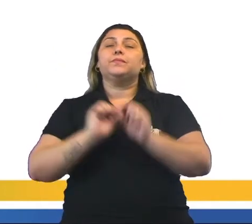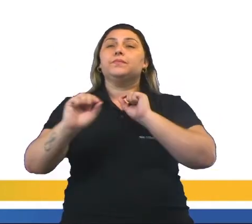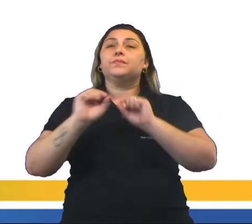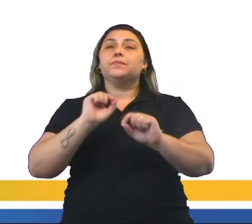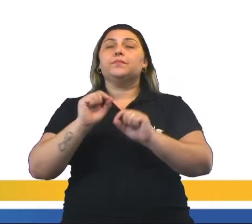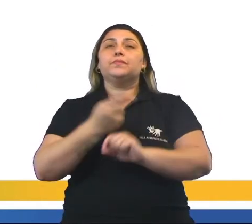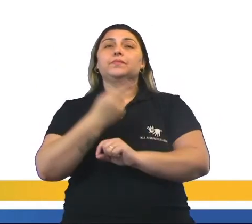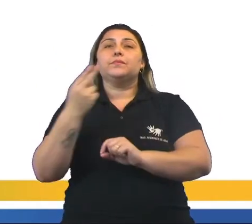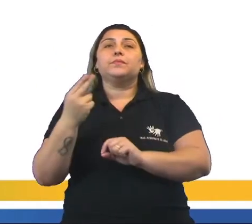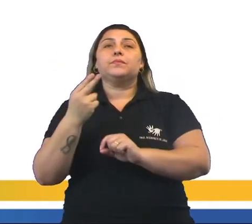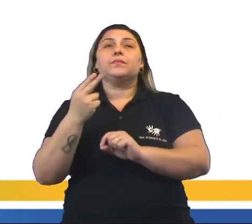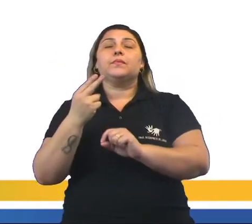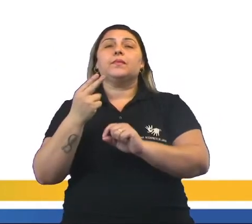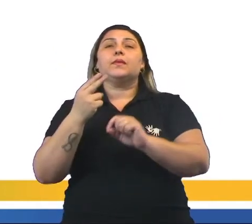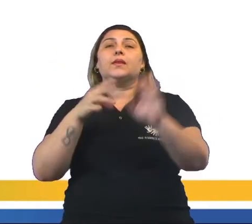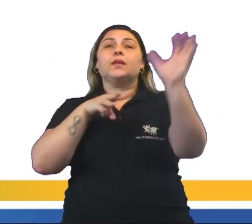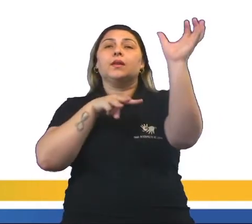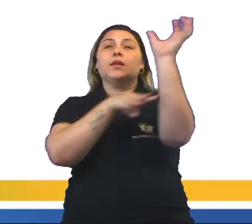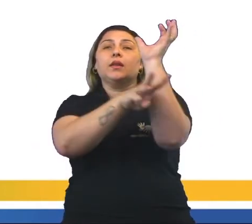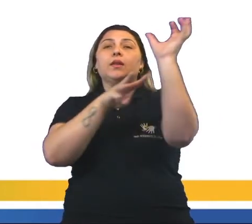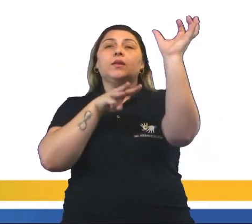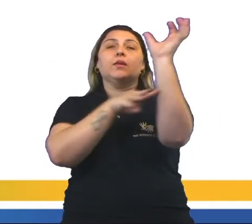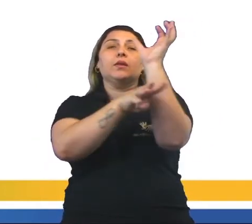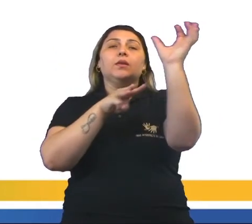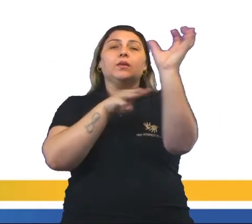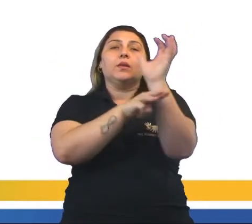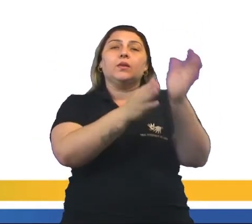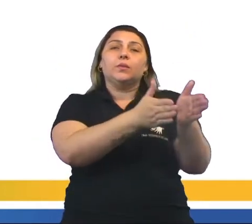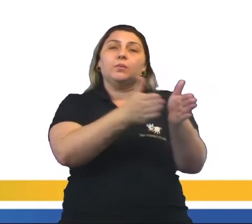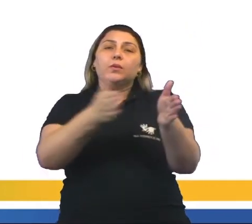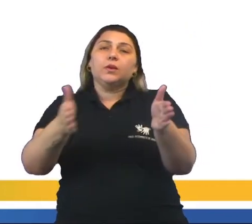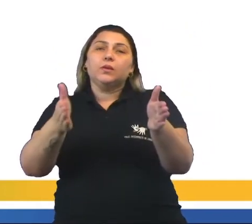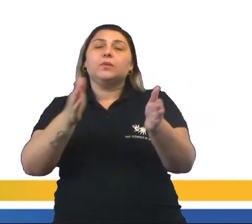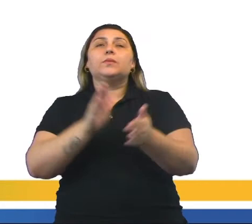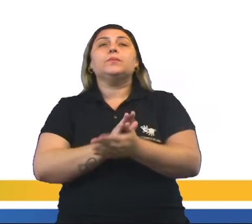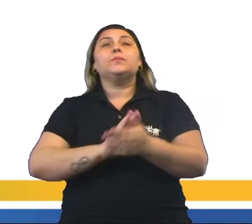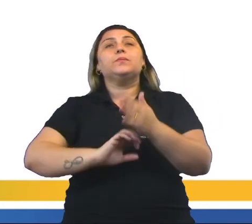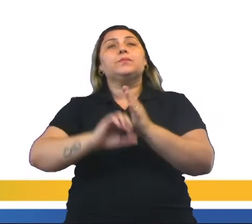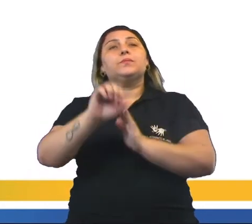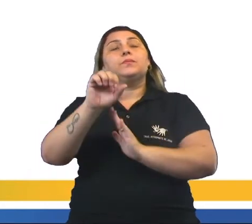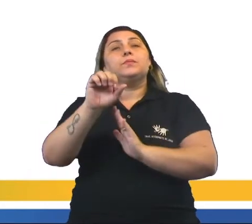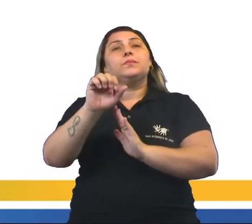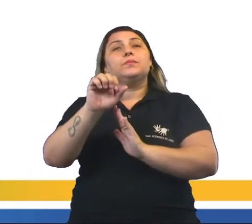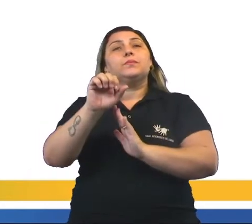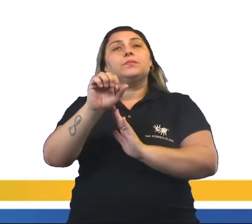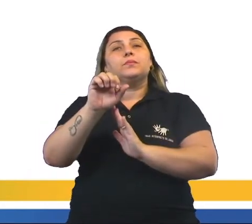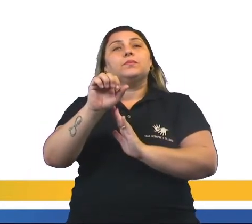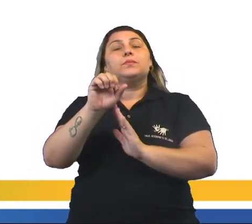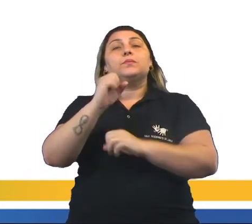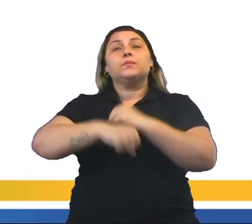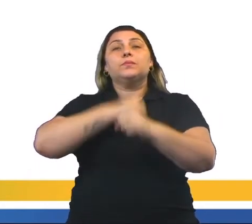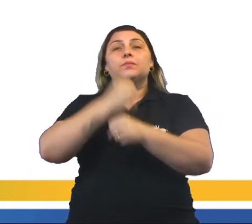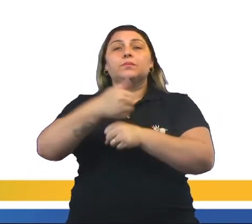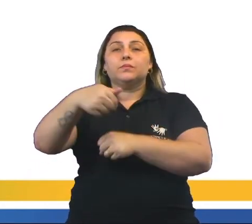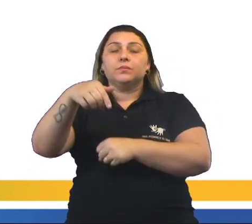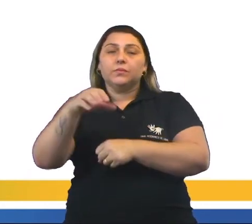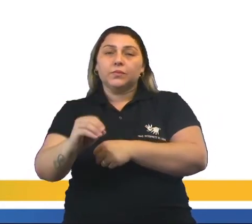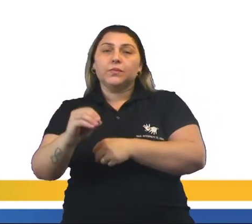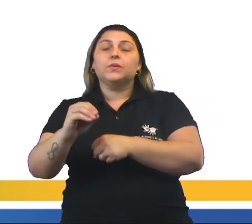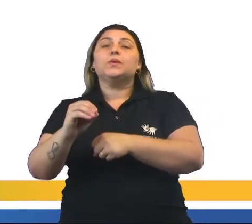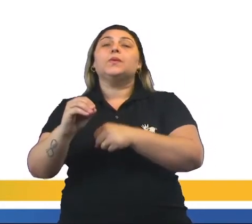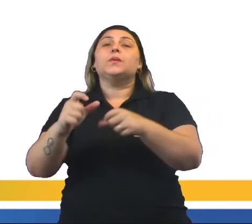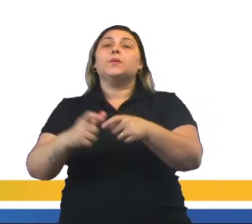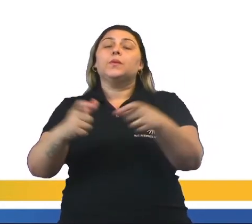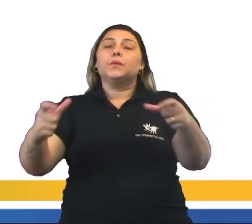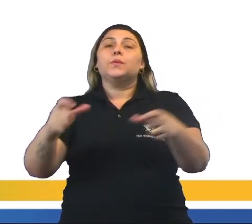chamar de êxodo rural no período. Na década de 70, houve um grande fluxo de deslocamento